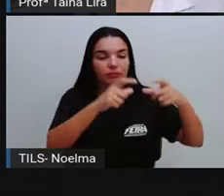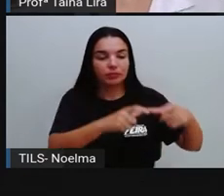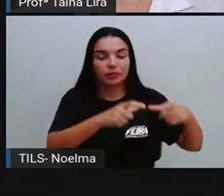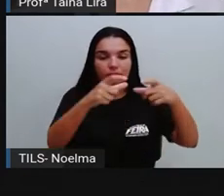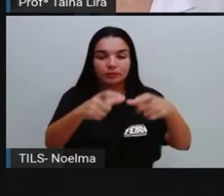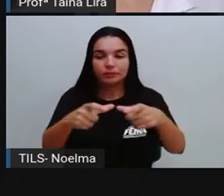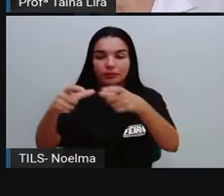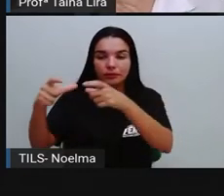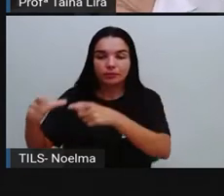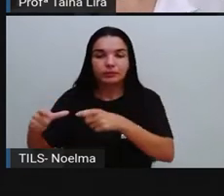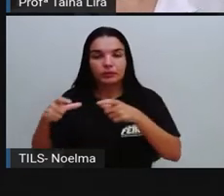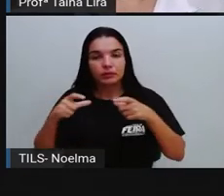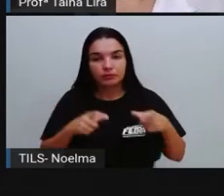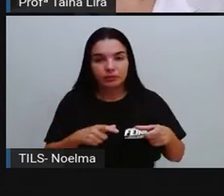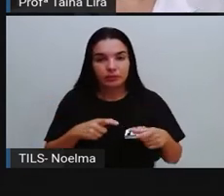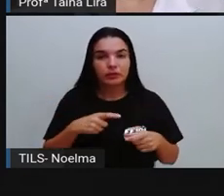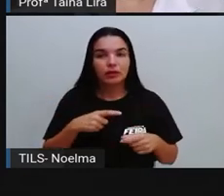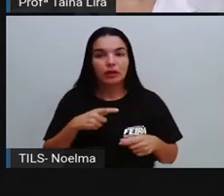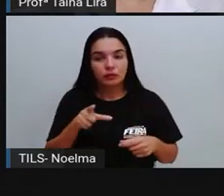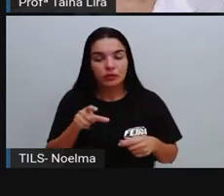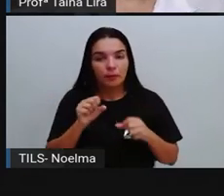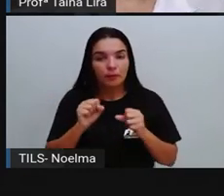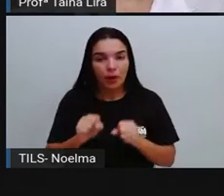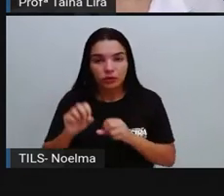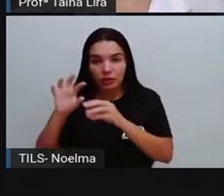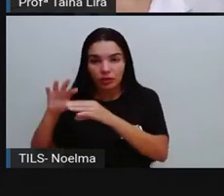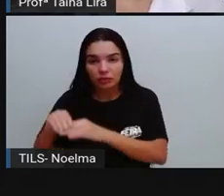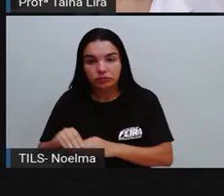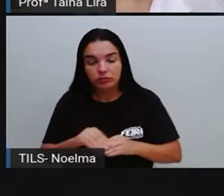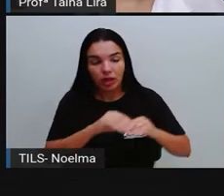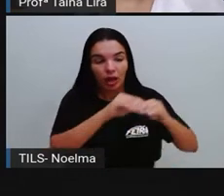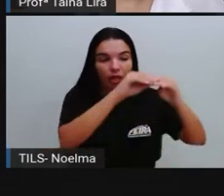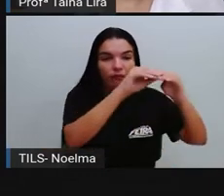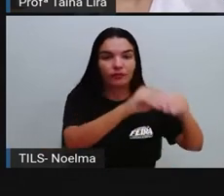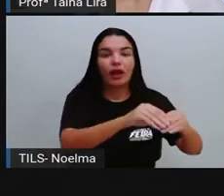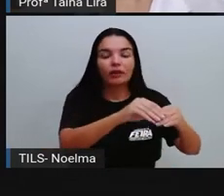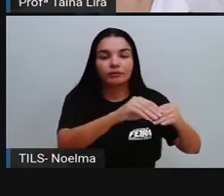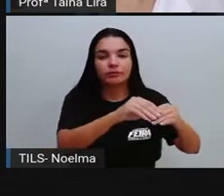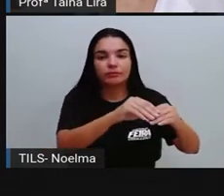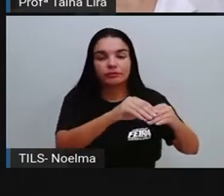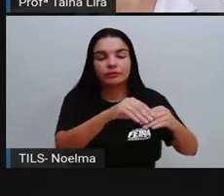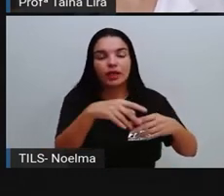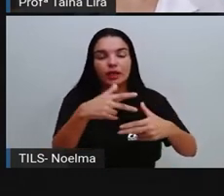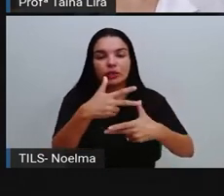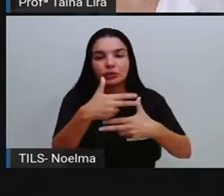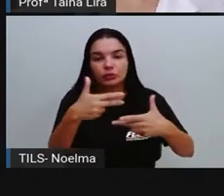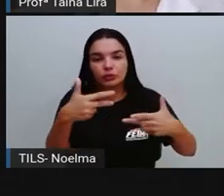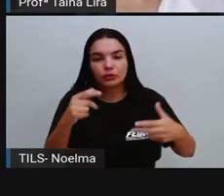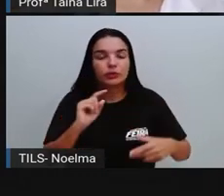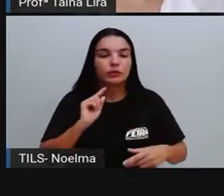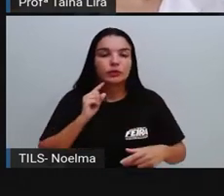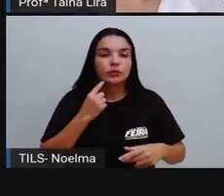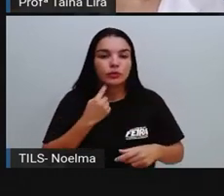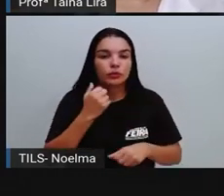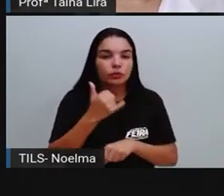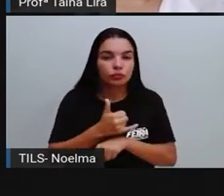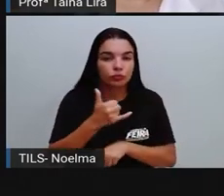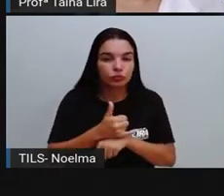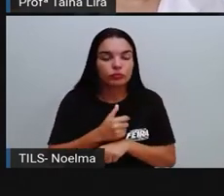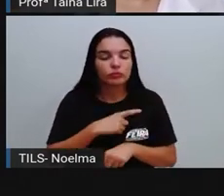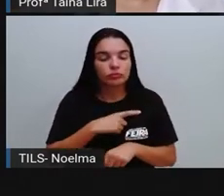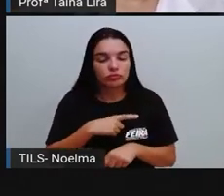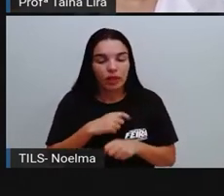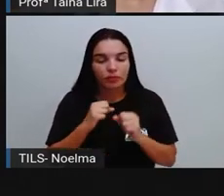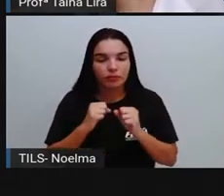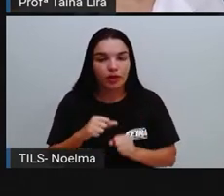de vários tipos aí de lixo, de resíduo sólido, tá? Tem esse mapa que essa estudante